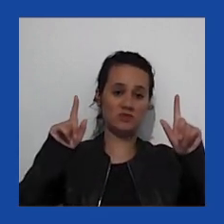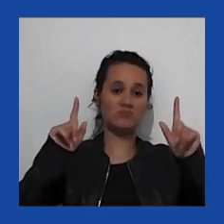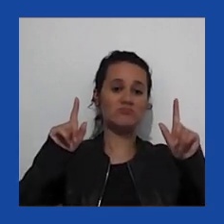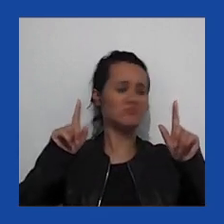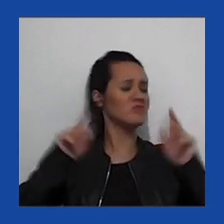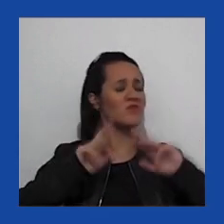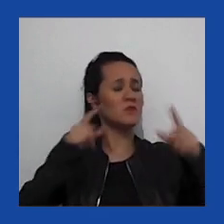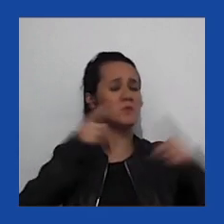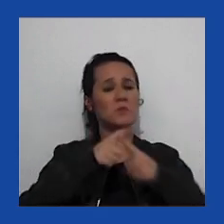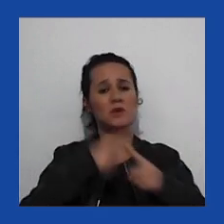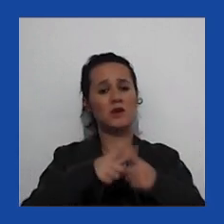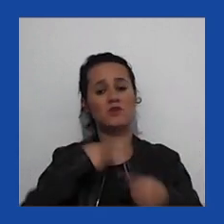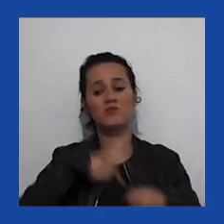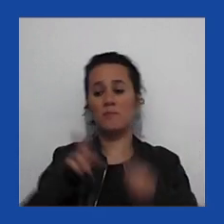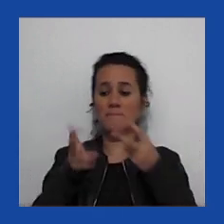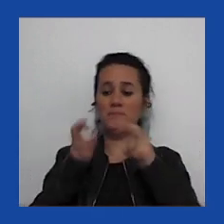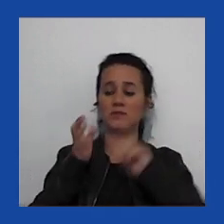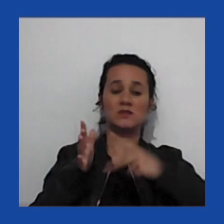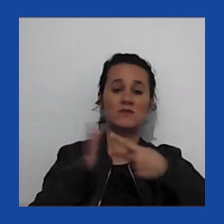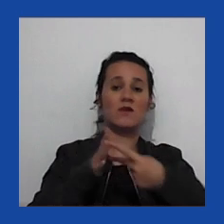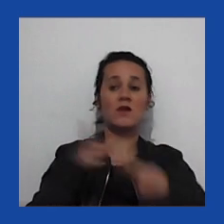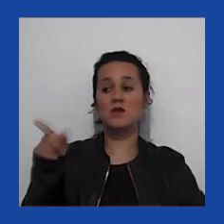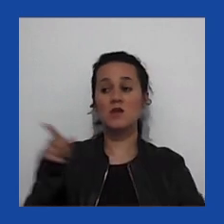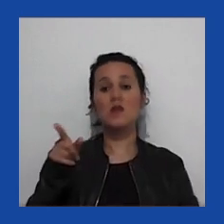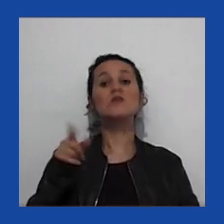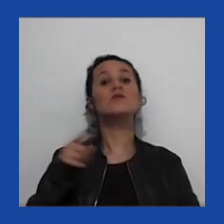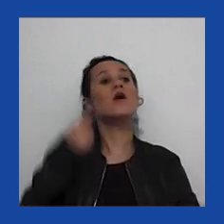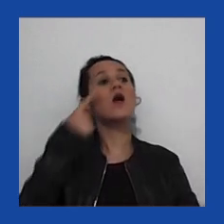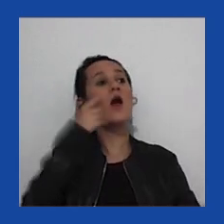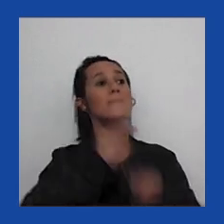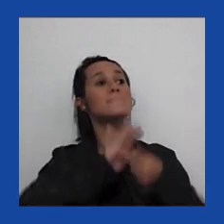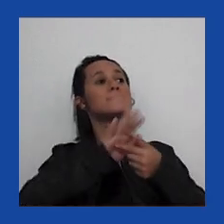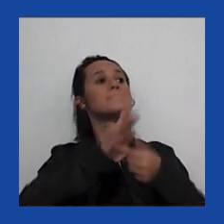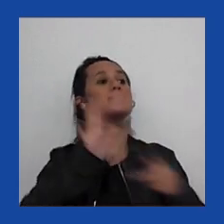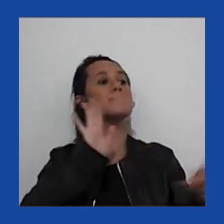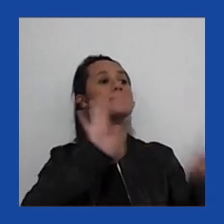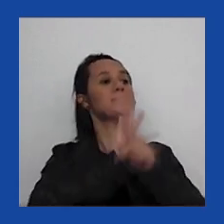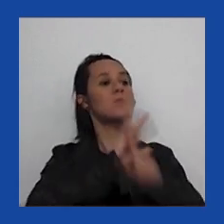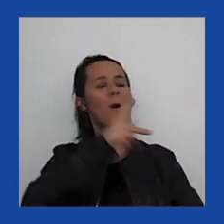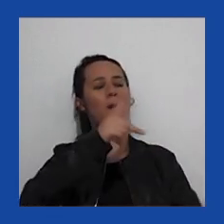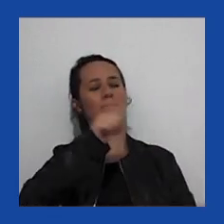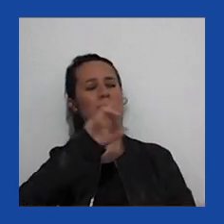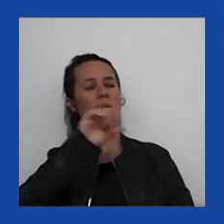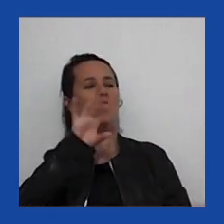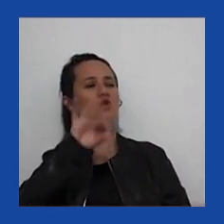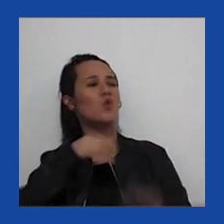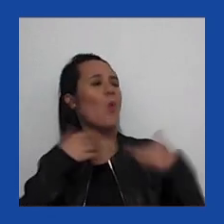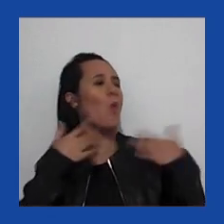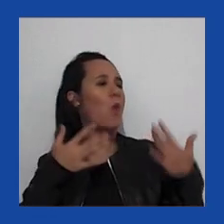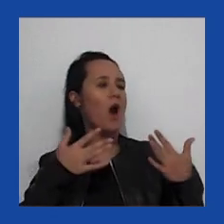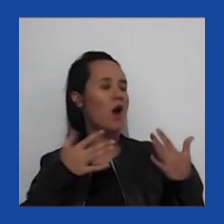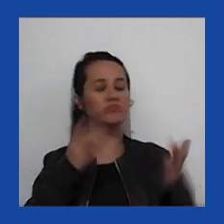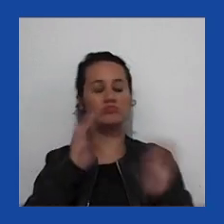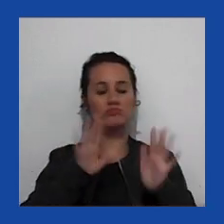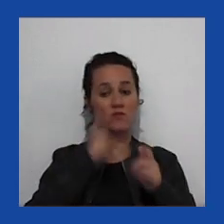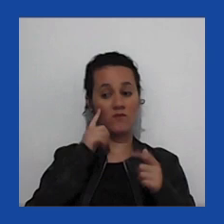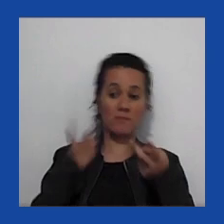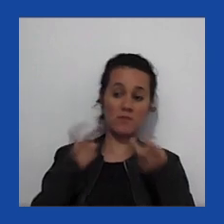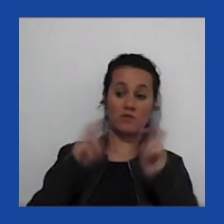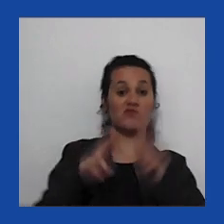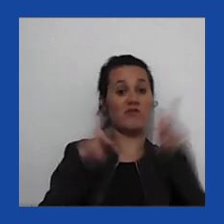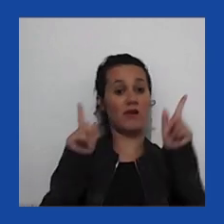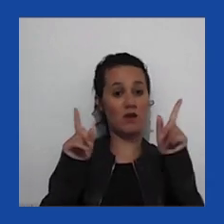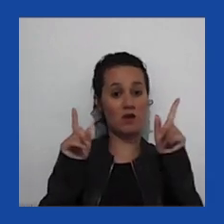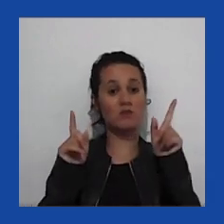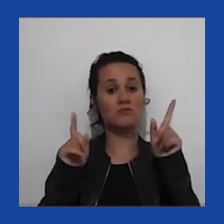mundiais, no sentido que ele não tem partido, que é muito interessante, e isso é uma diferença grande entre os